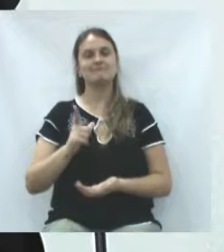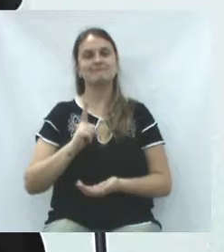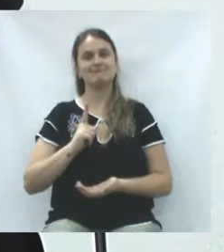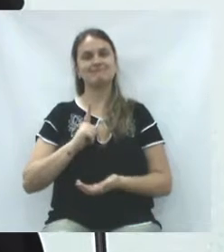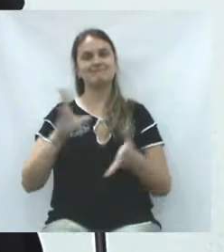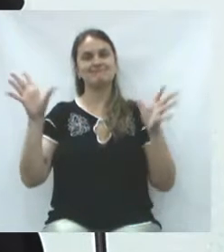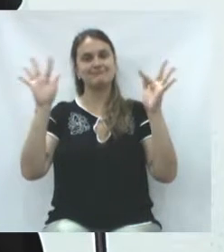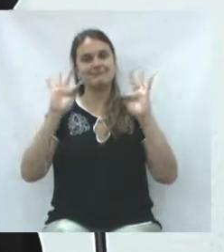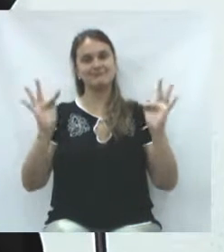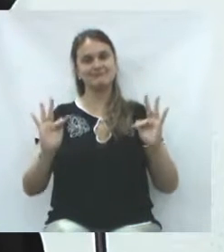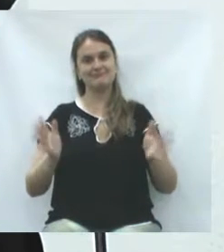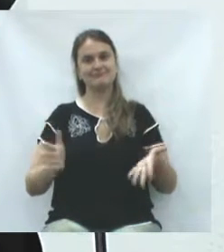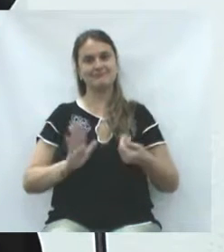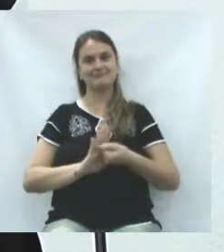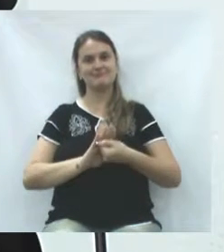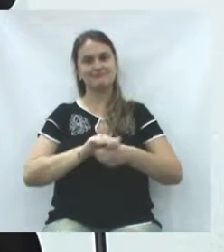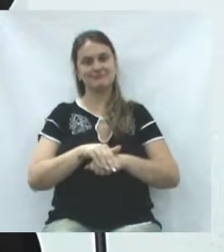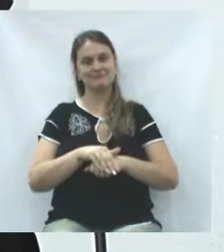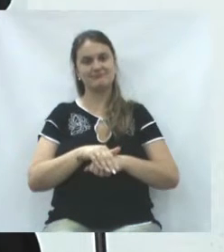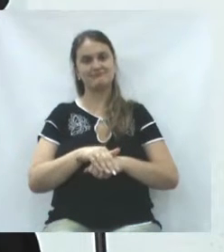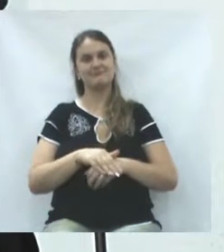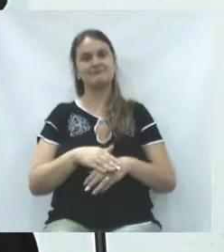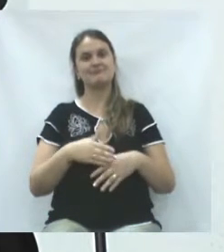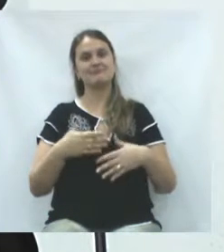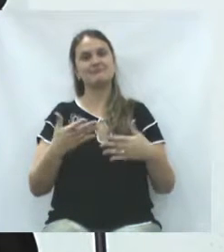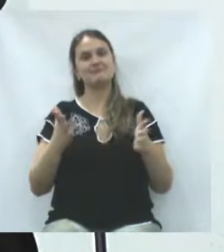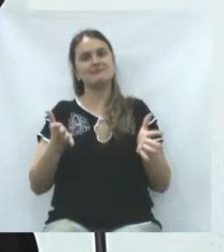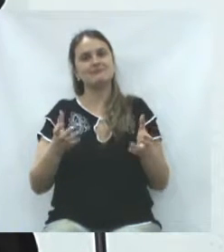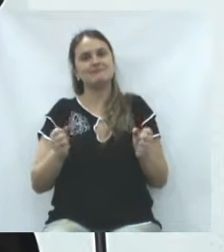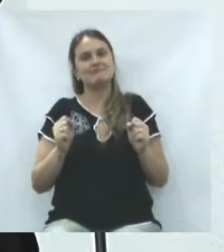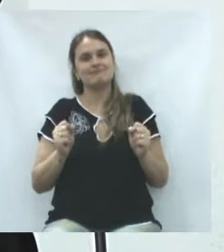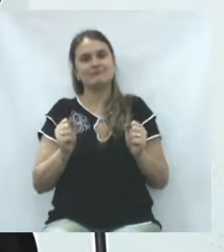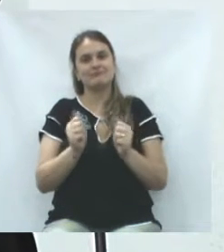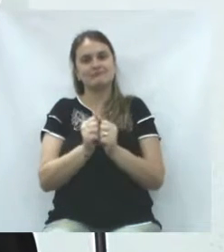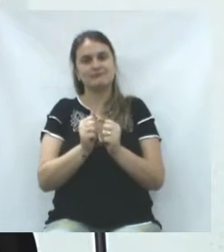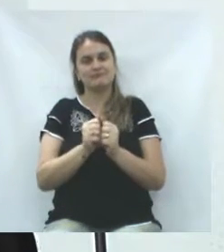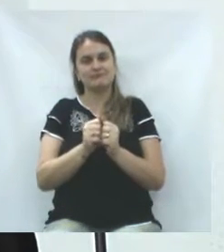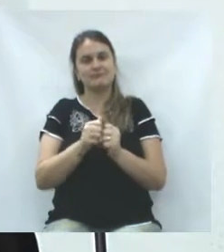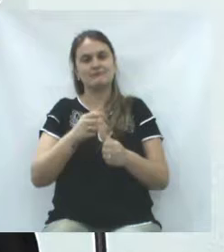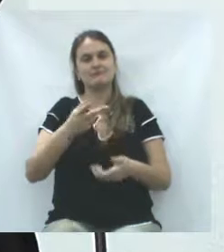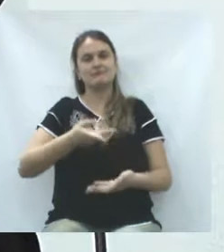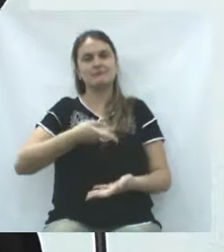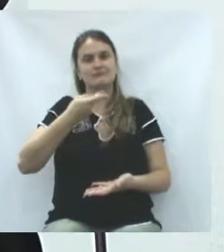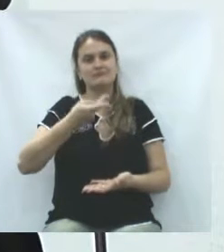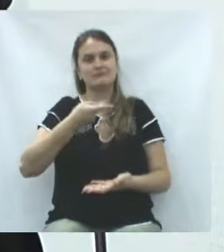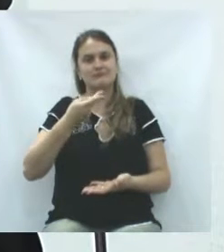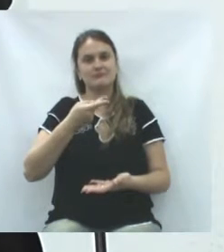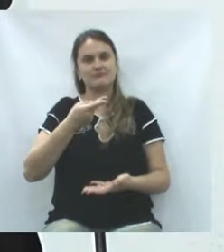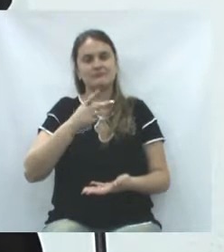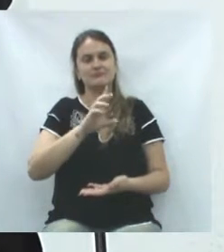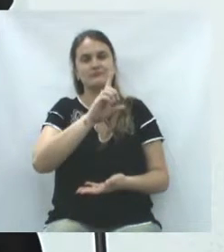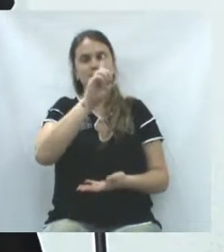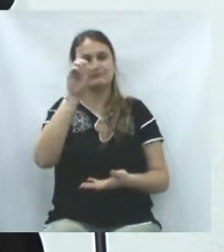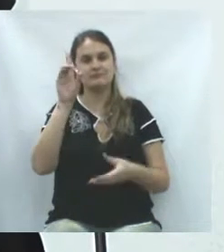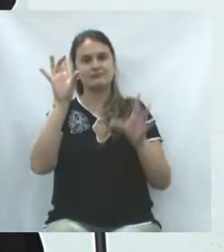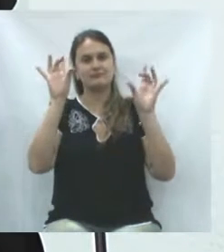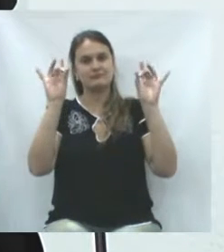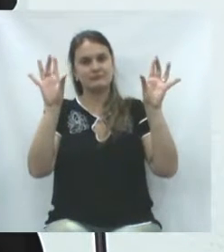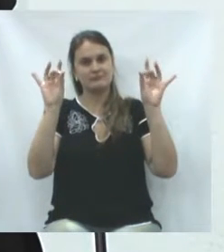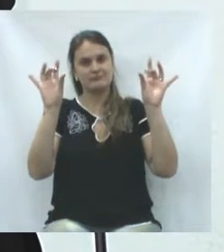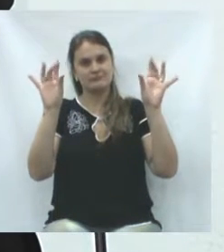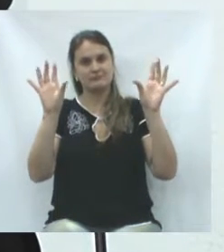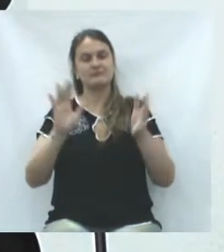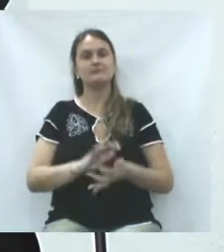Muito feliz na noite de hoje por poder estar aqui falando sobre uma data muito